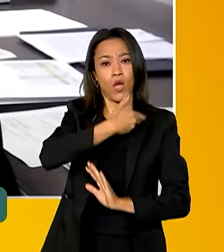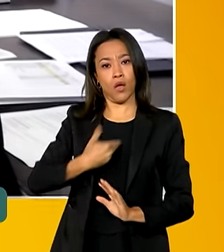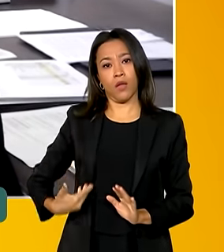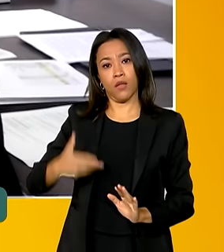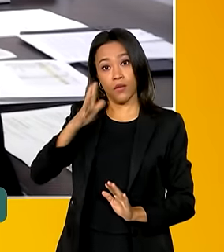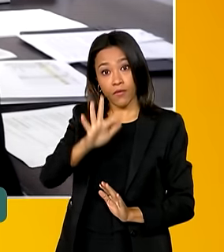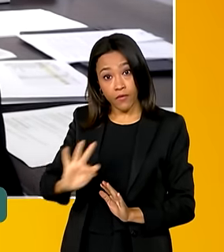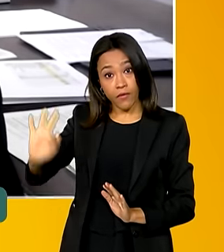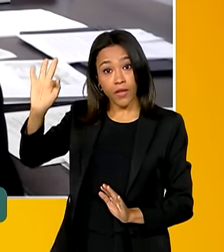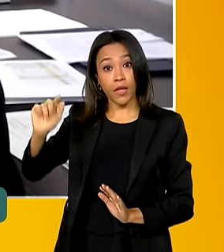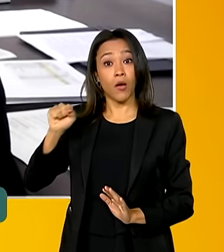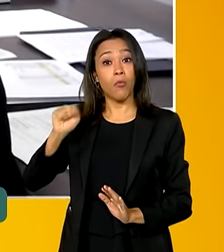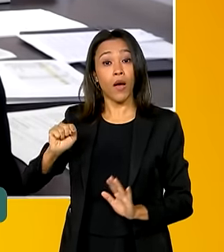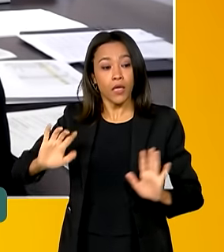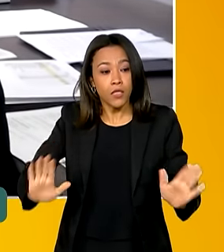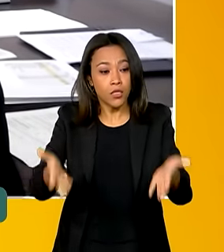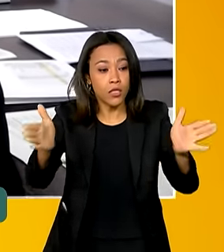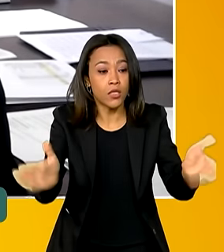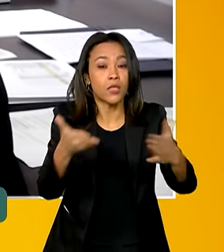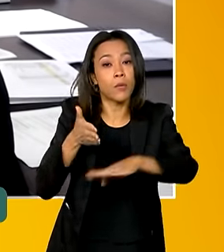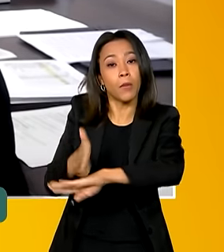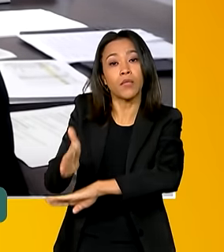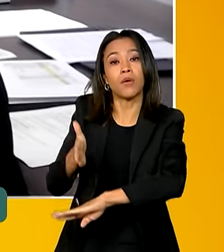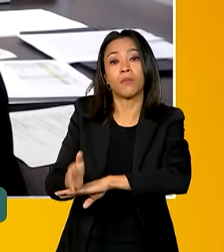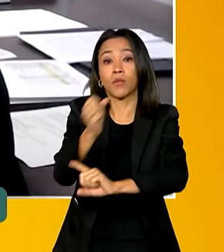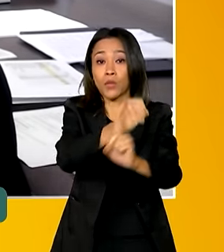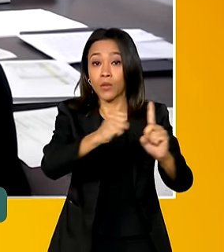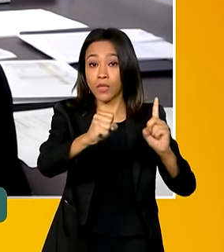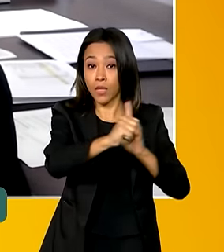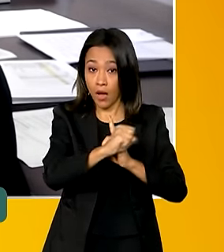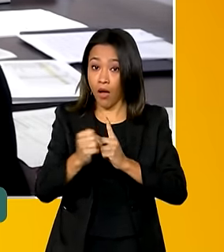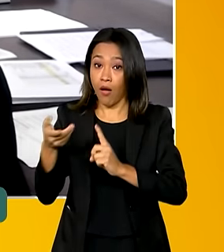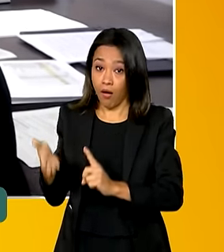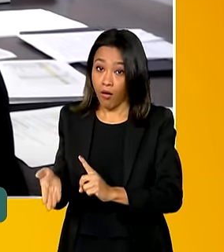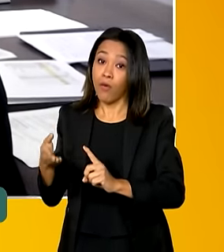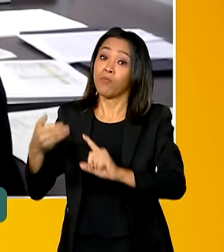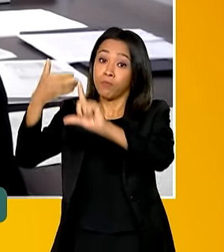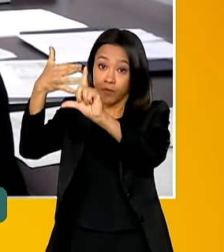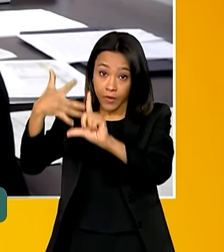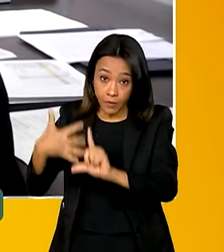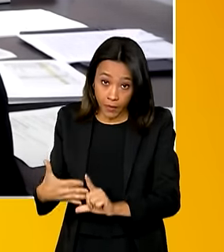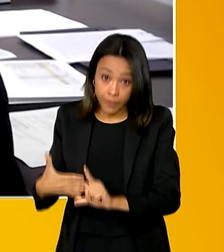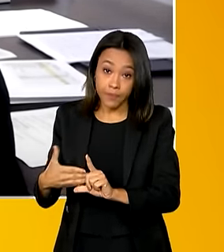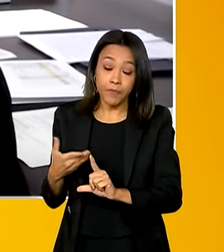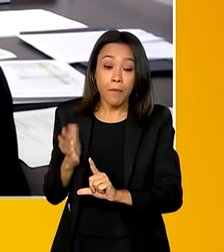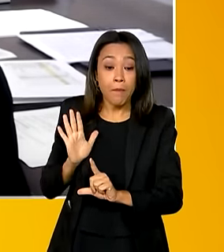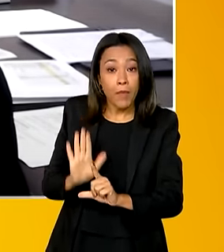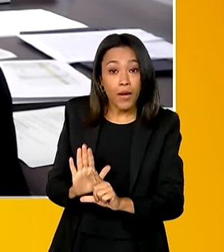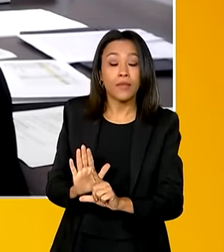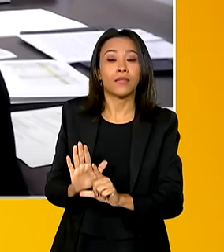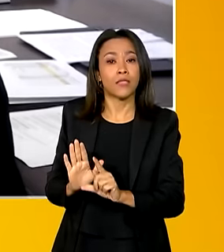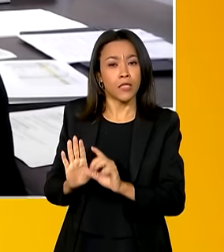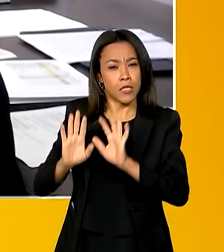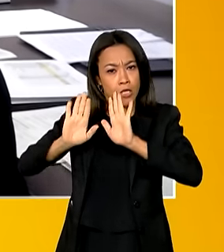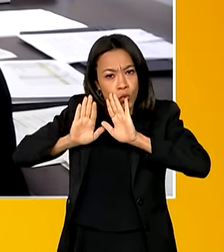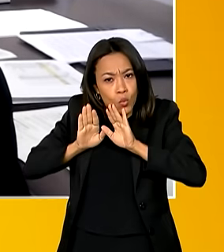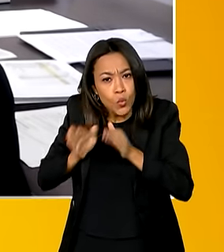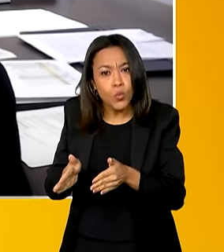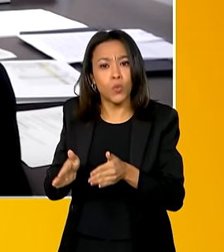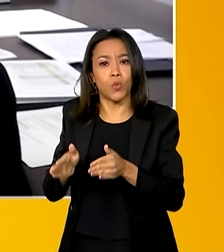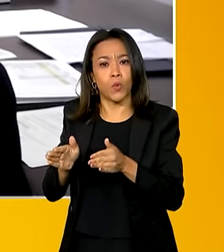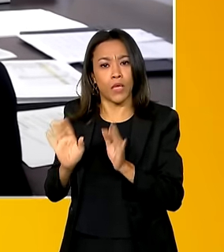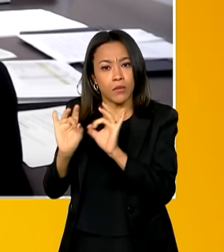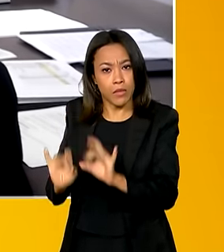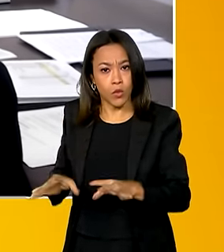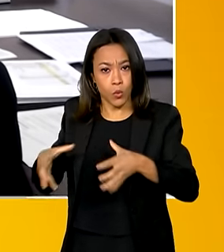para promover a participação social por meios digitais. Mas para especificamente participar do G20,